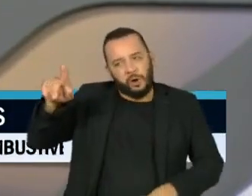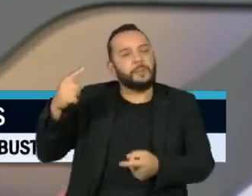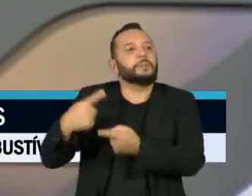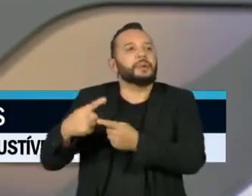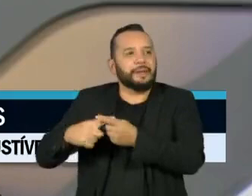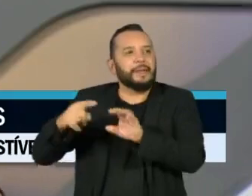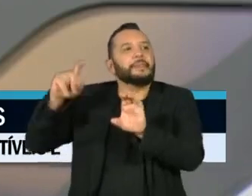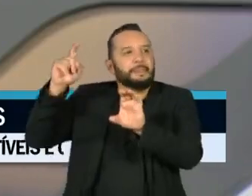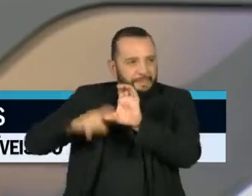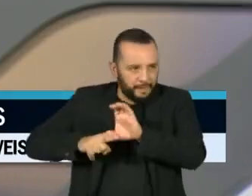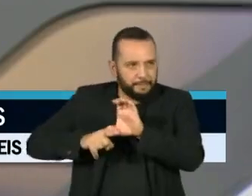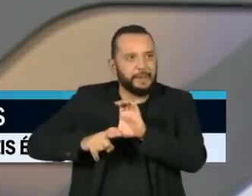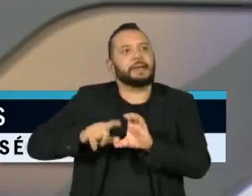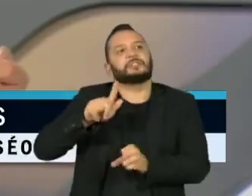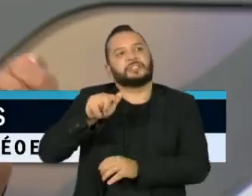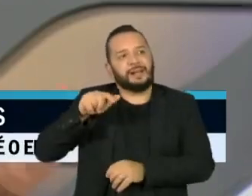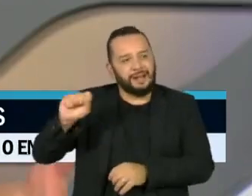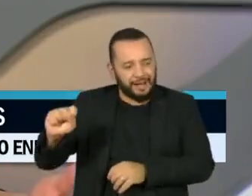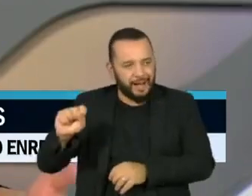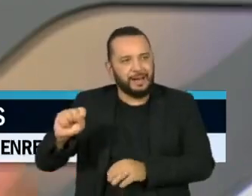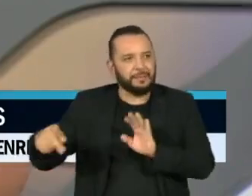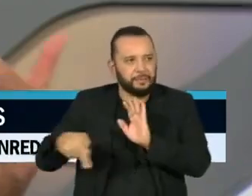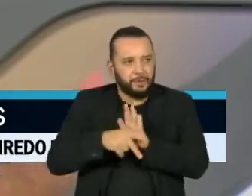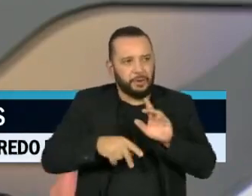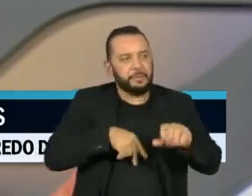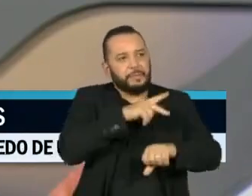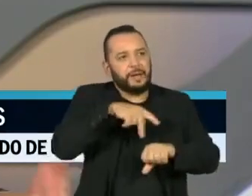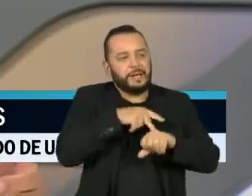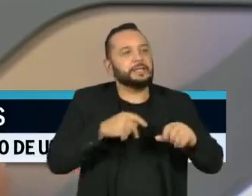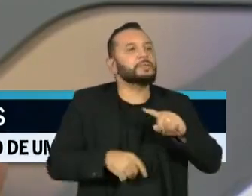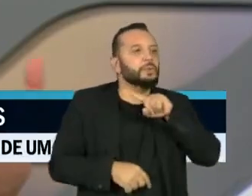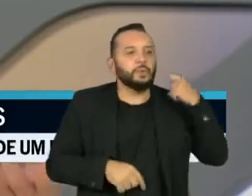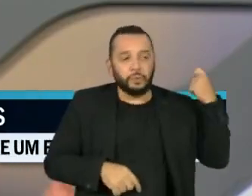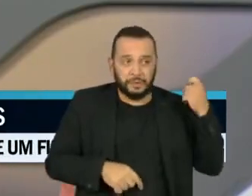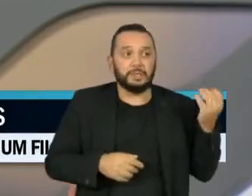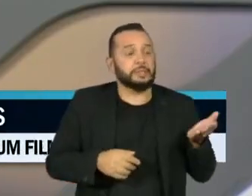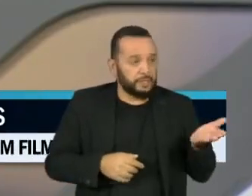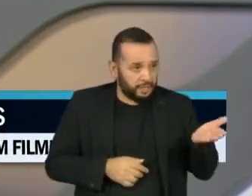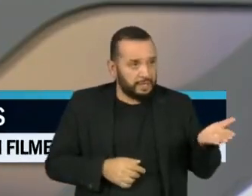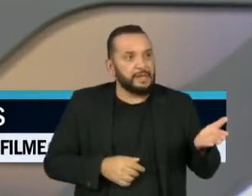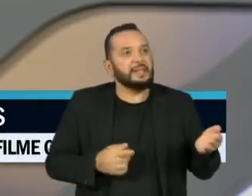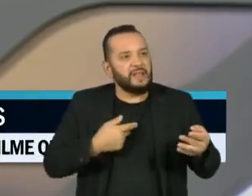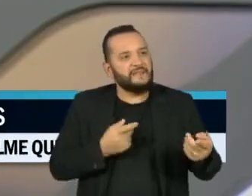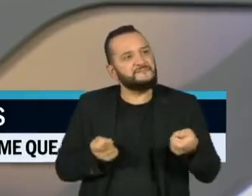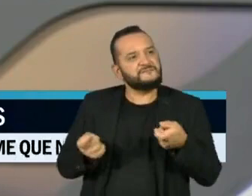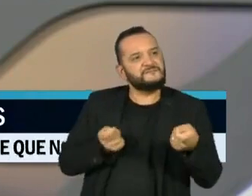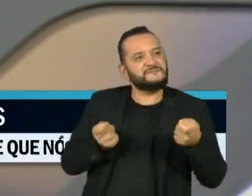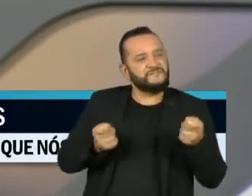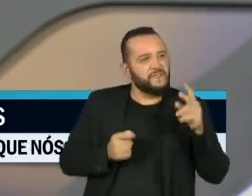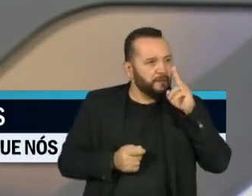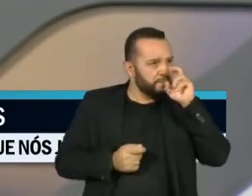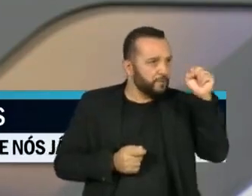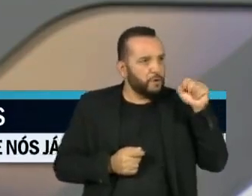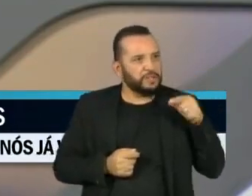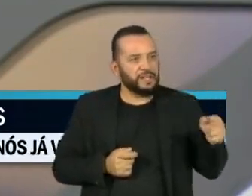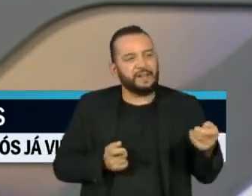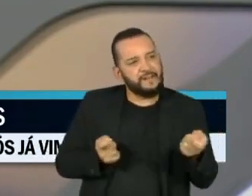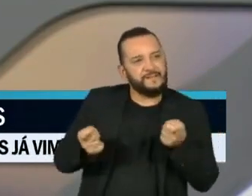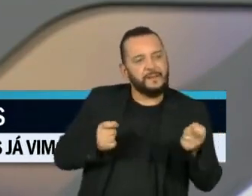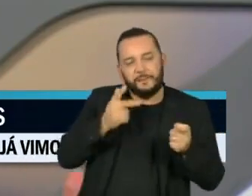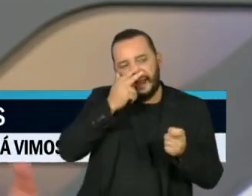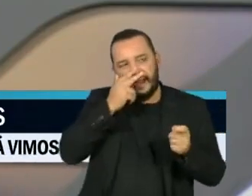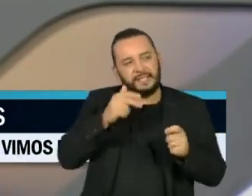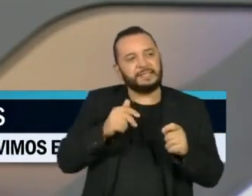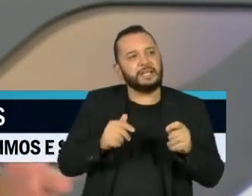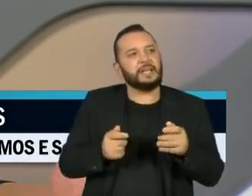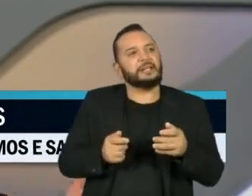gás russo. Então, é parte da barganha dele, da força que ele tem colocado em todo esse